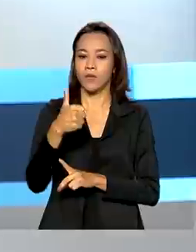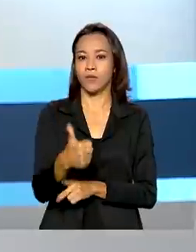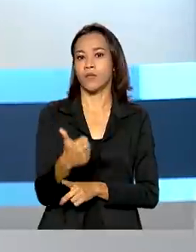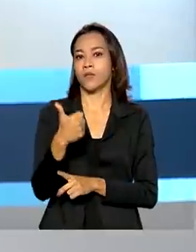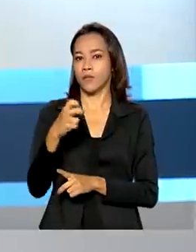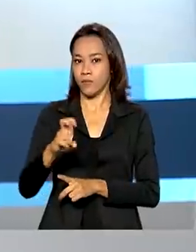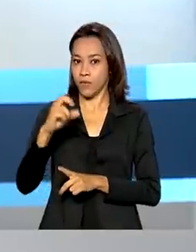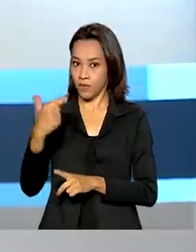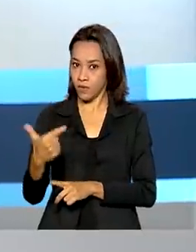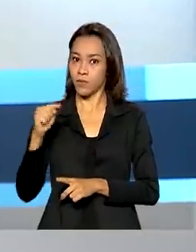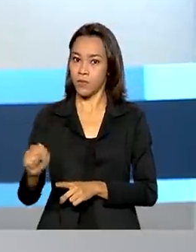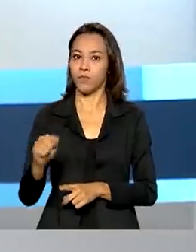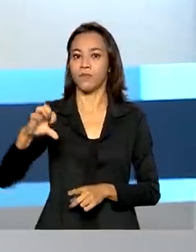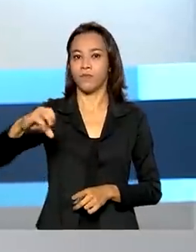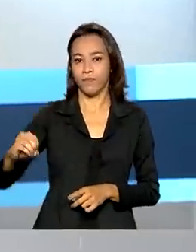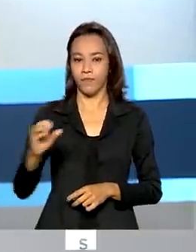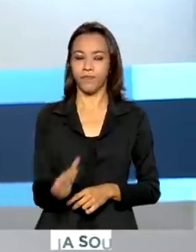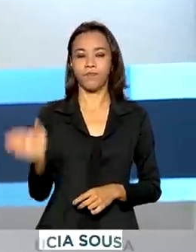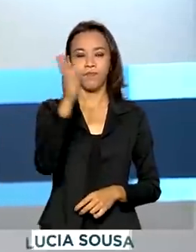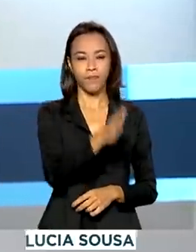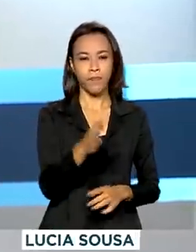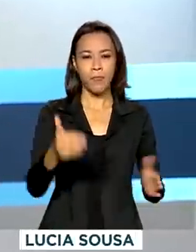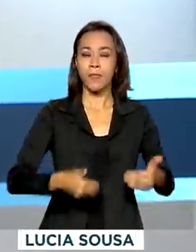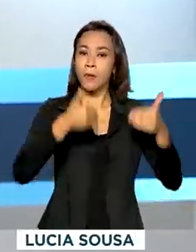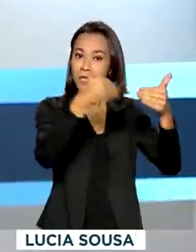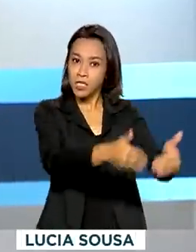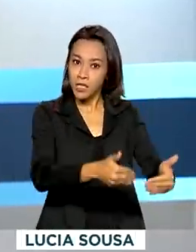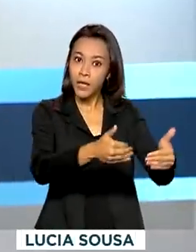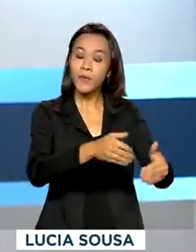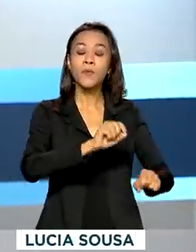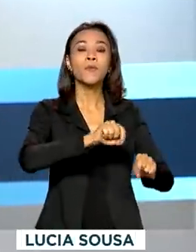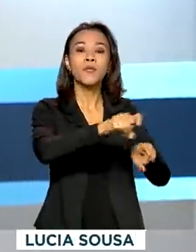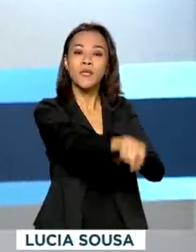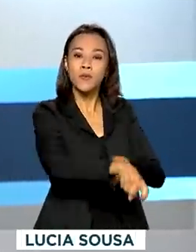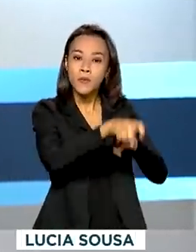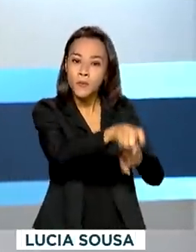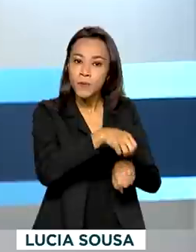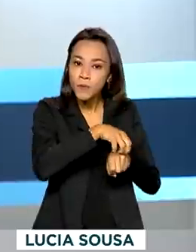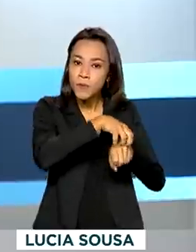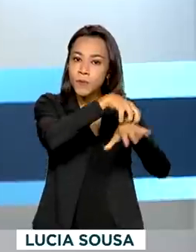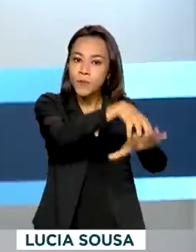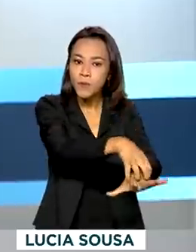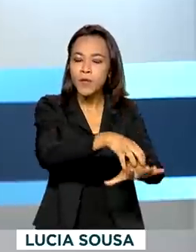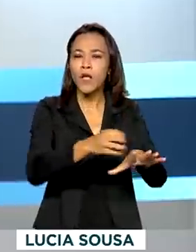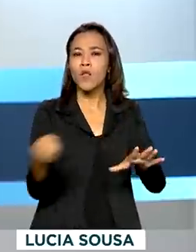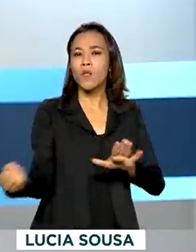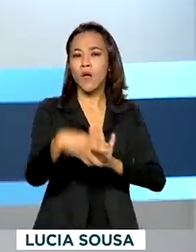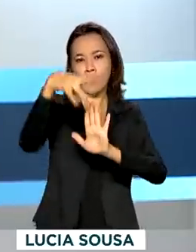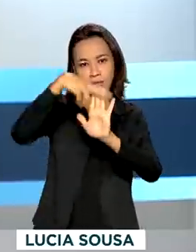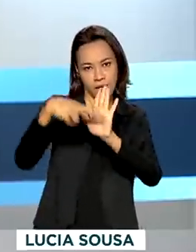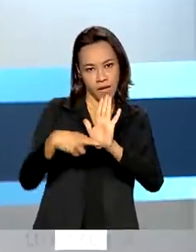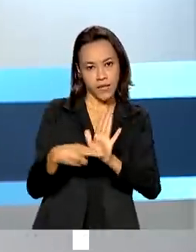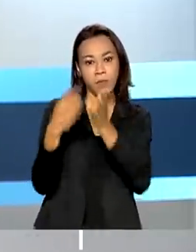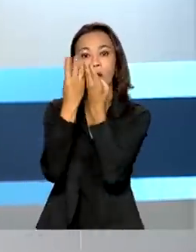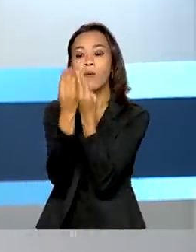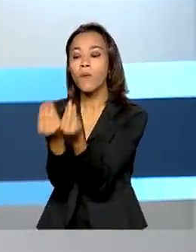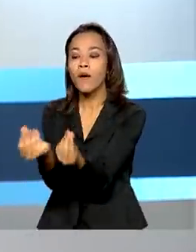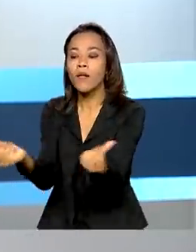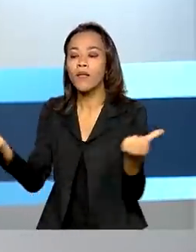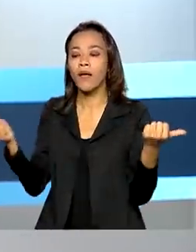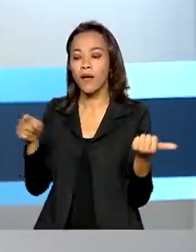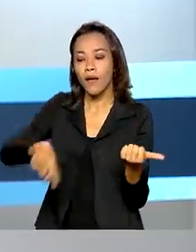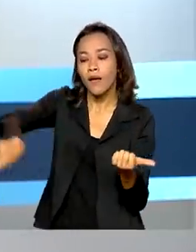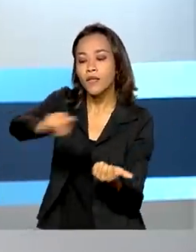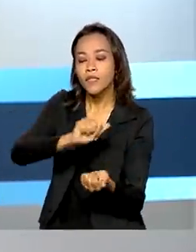O Ministério da Agricultura definiu novos padrões de identidade e qualidade das bebidas classificadas como não